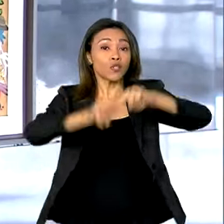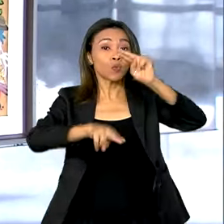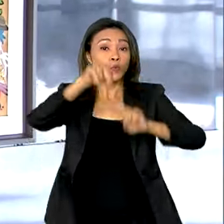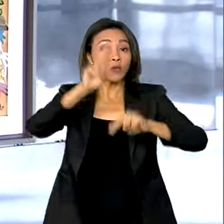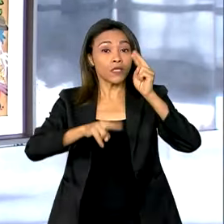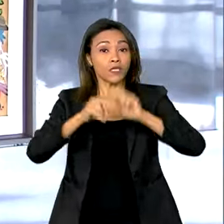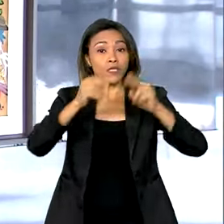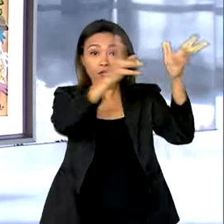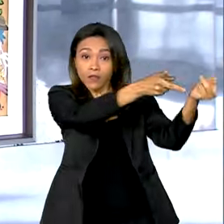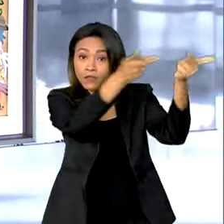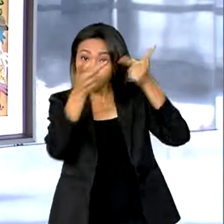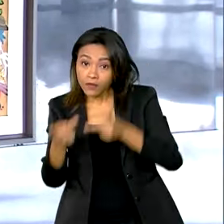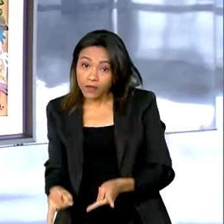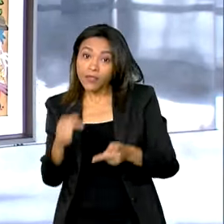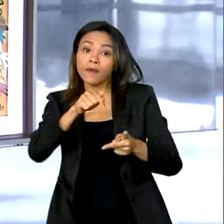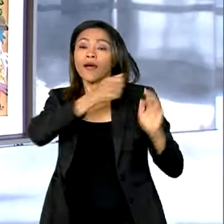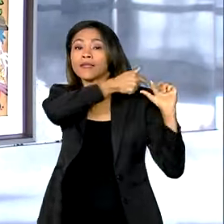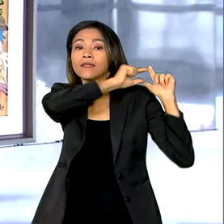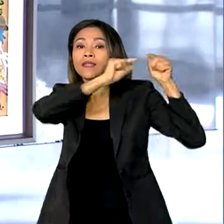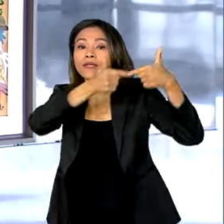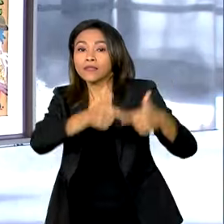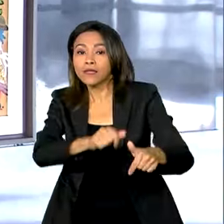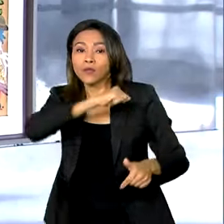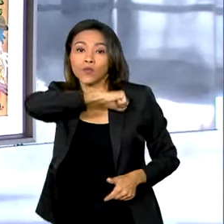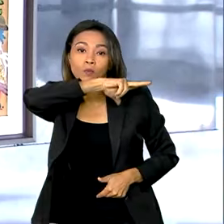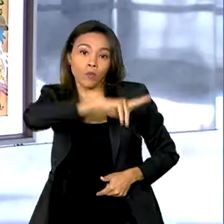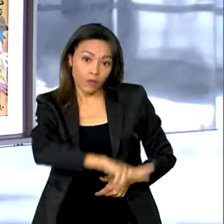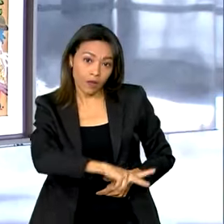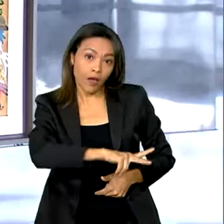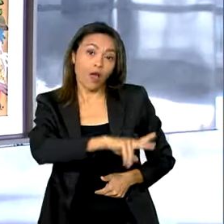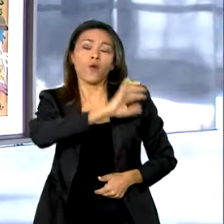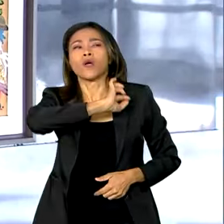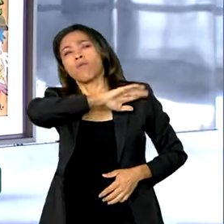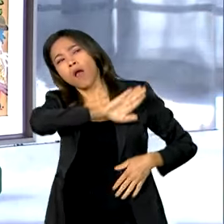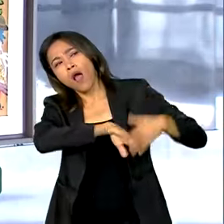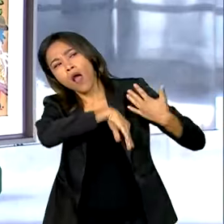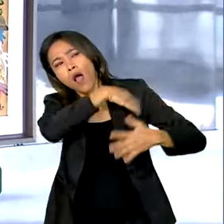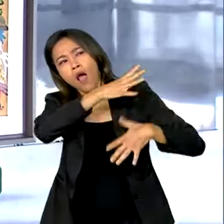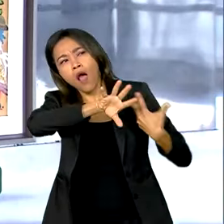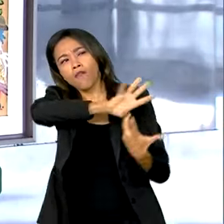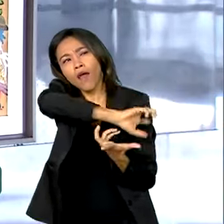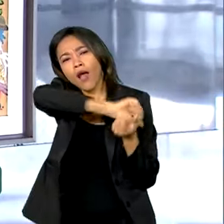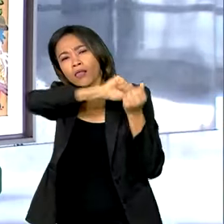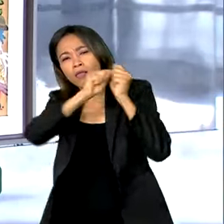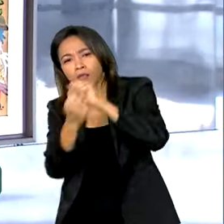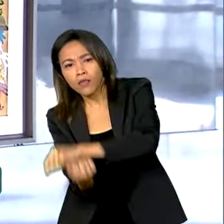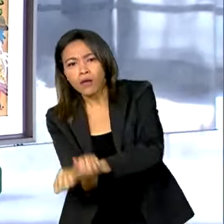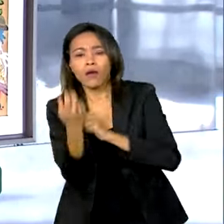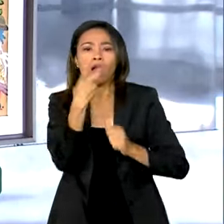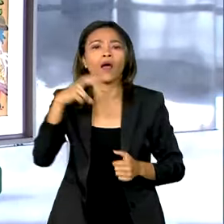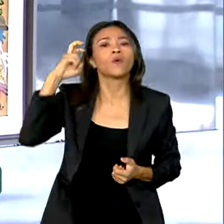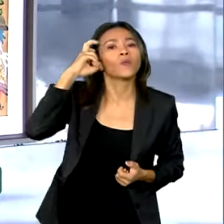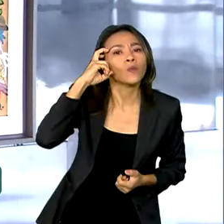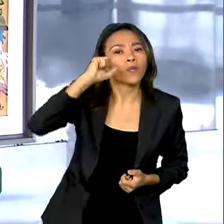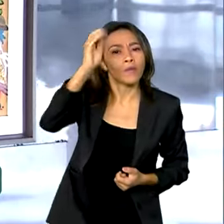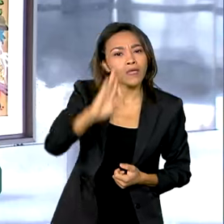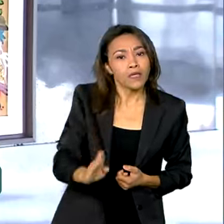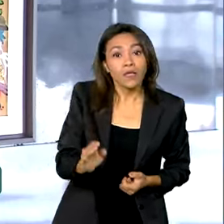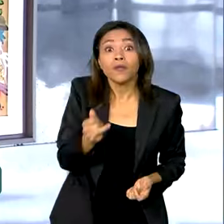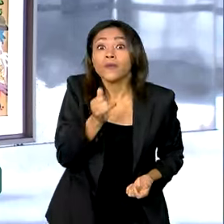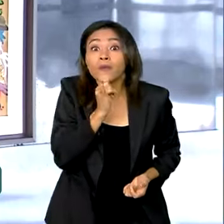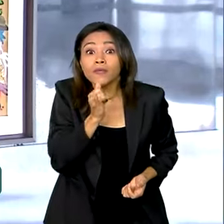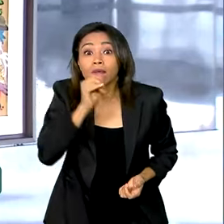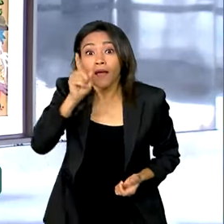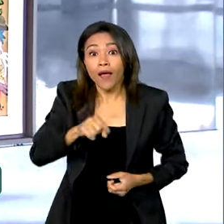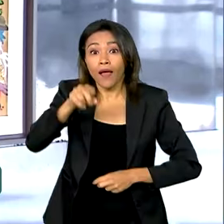tradição católica pelos portugueses. Com o tempo, foi sendo abrasileirada com a nossa cultura. Um exemplo é a